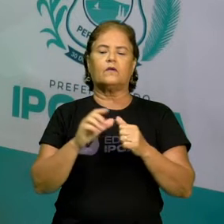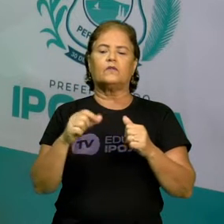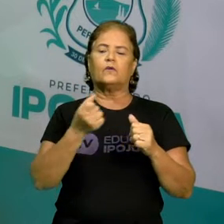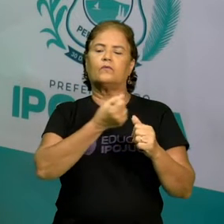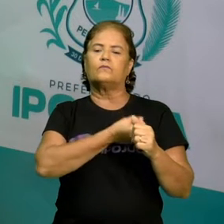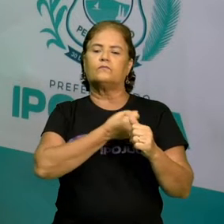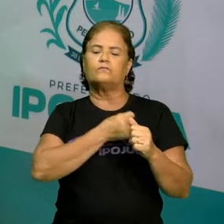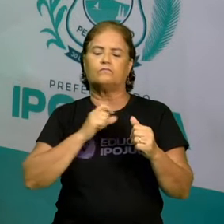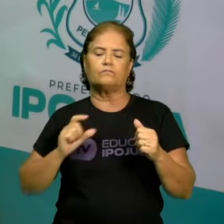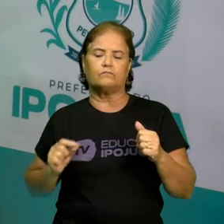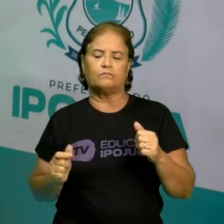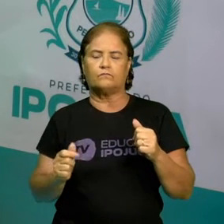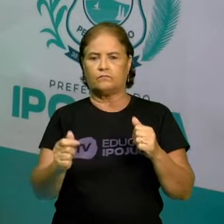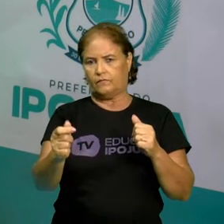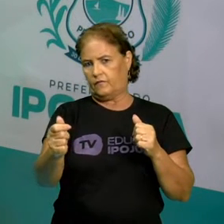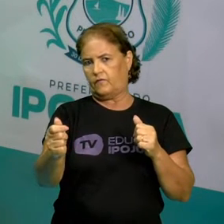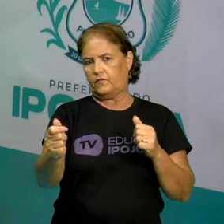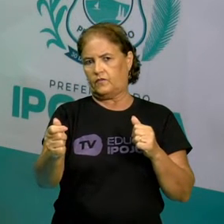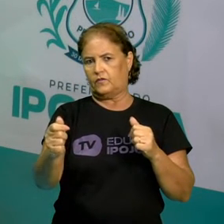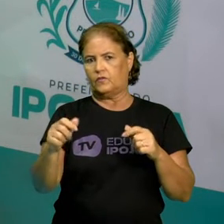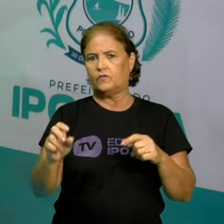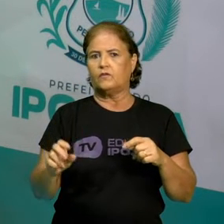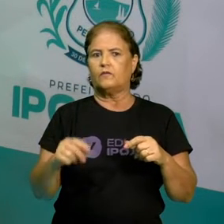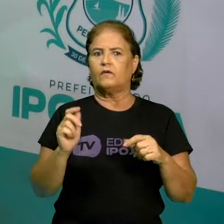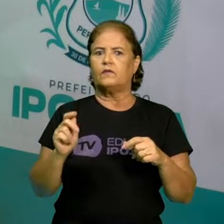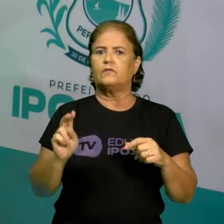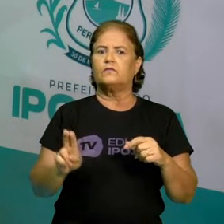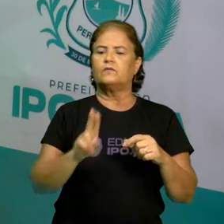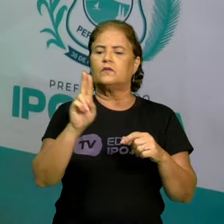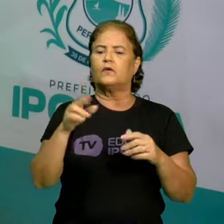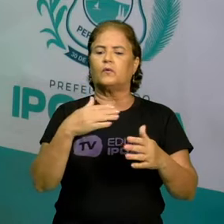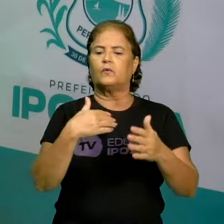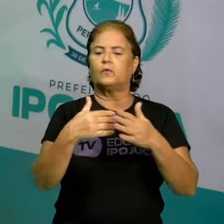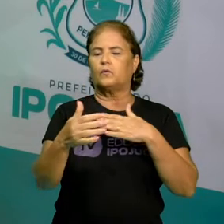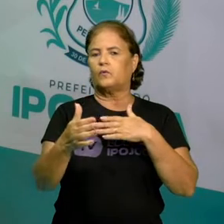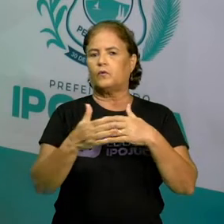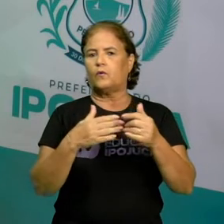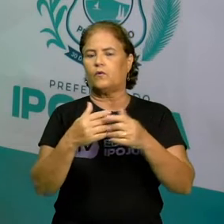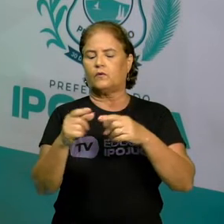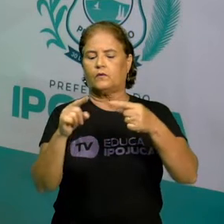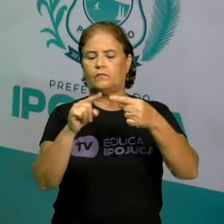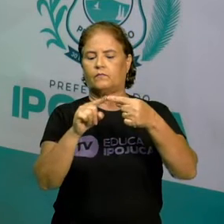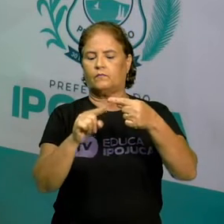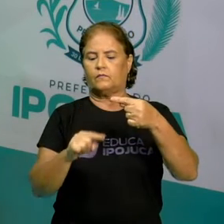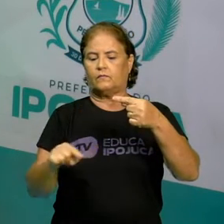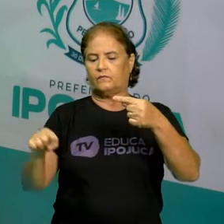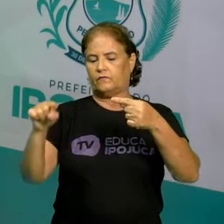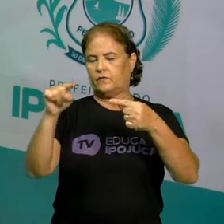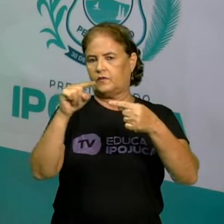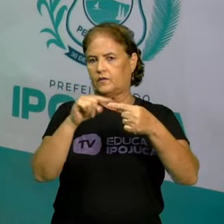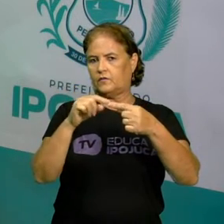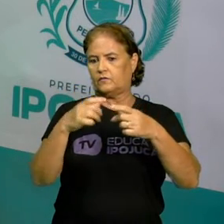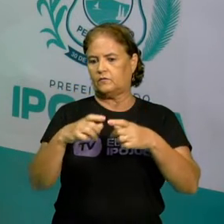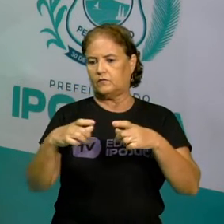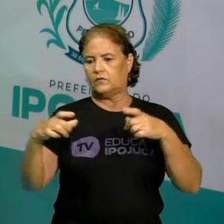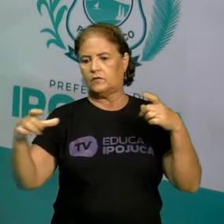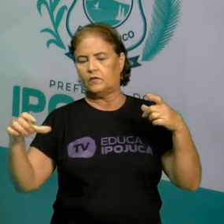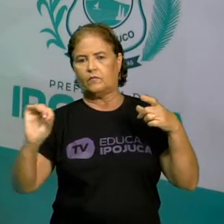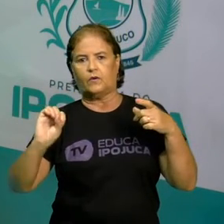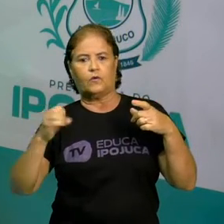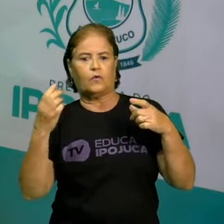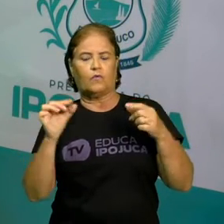qualquer circunferência, de qualquer tamanho ou medida. Mas agora é hora de